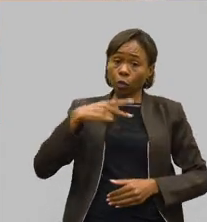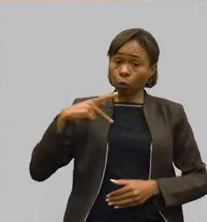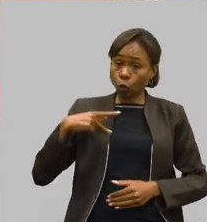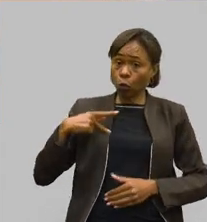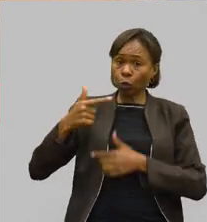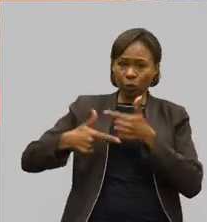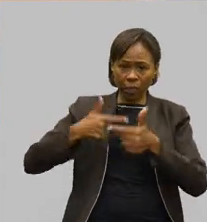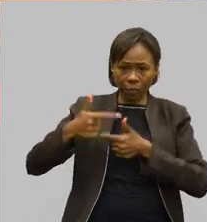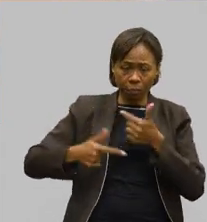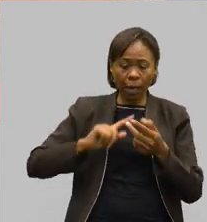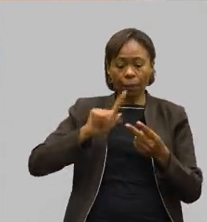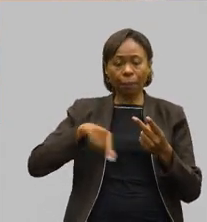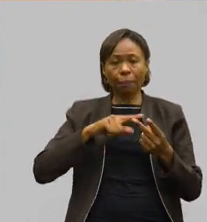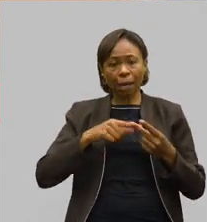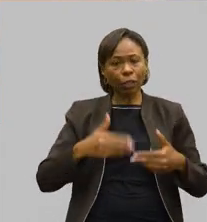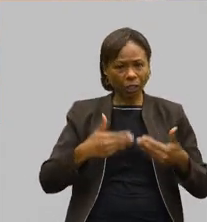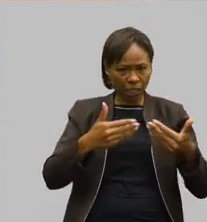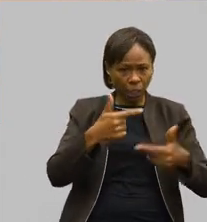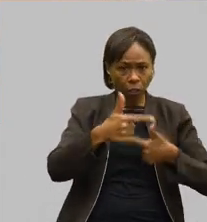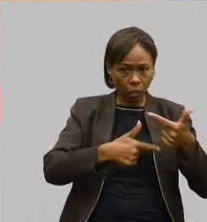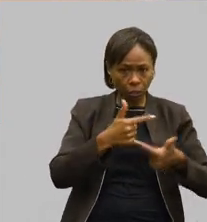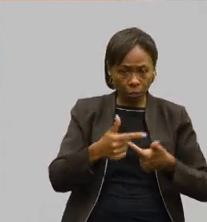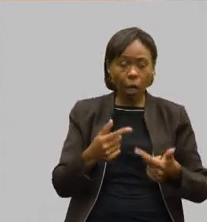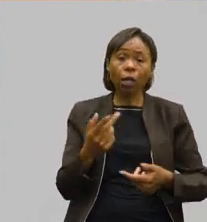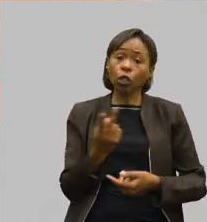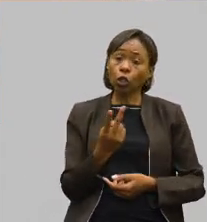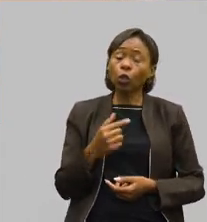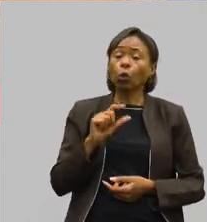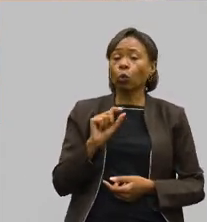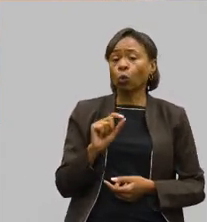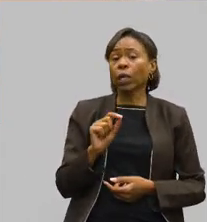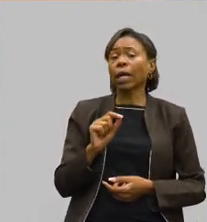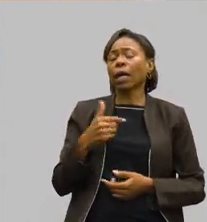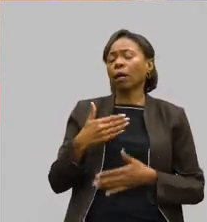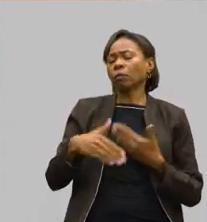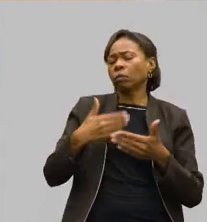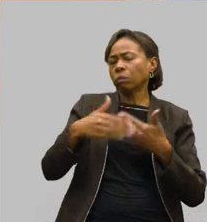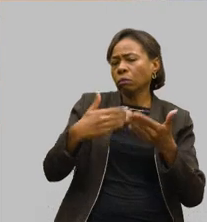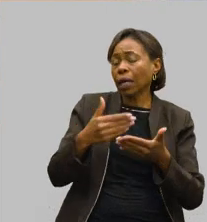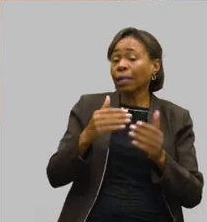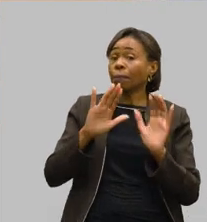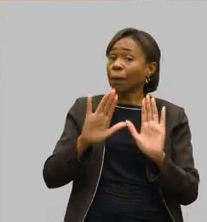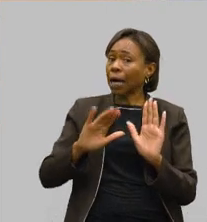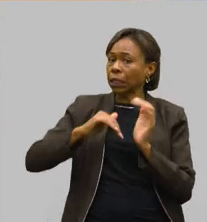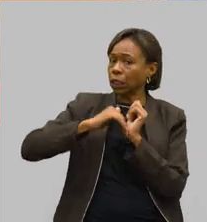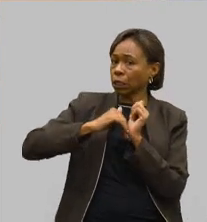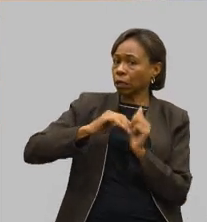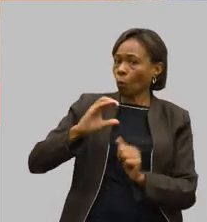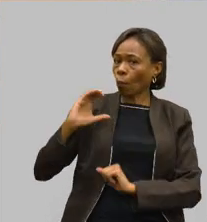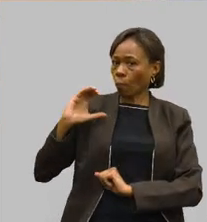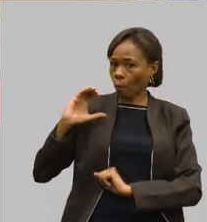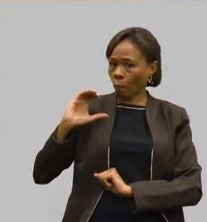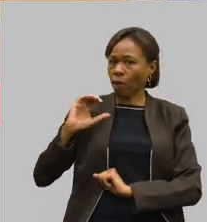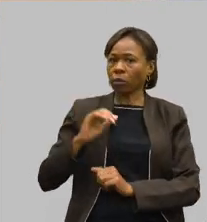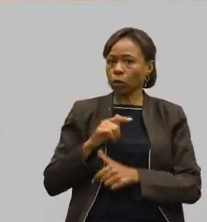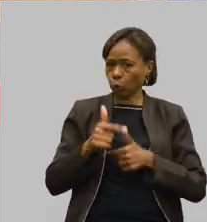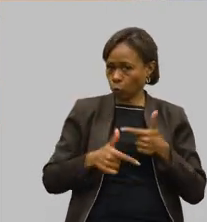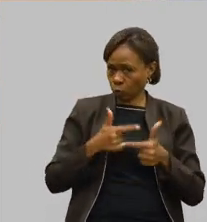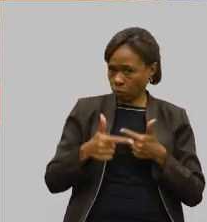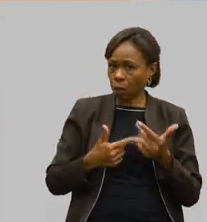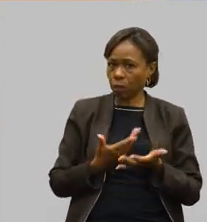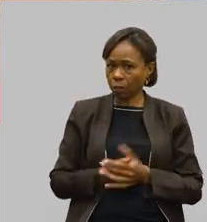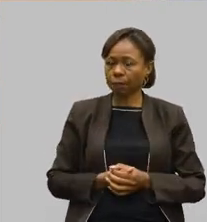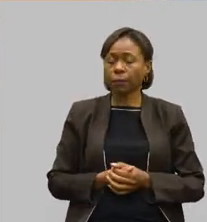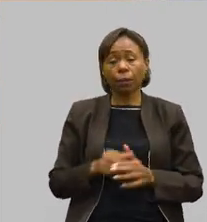e também do Ministério, nós estamos dentro de um fluxo de atendimento e são dados que são sigilosos. Por isso que,